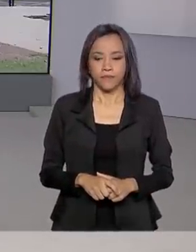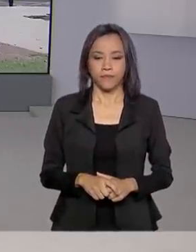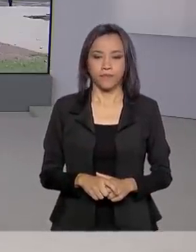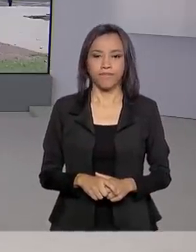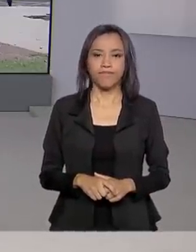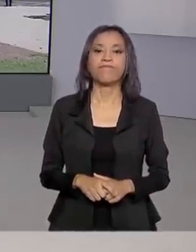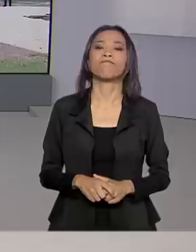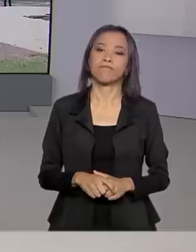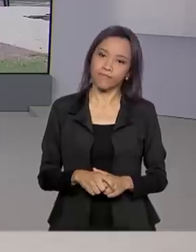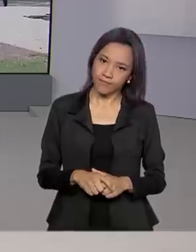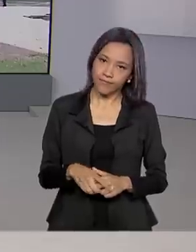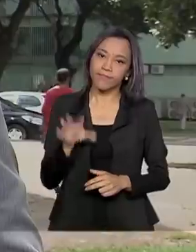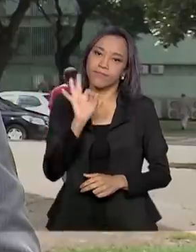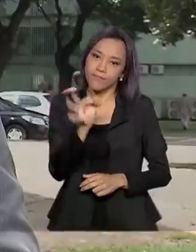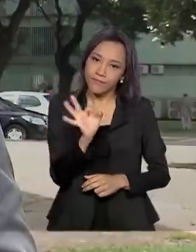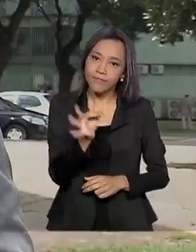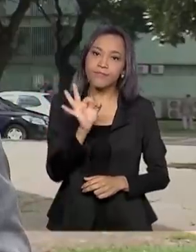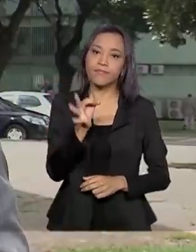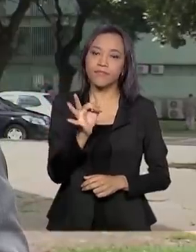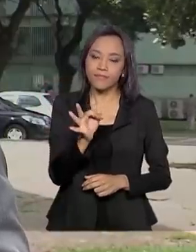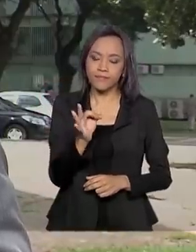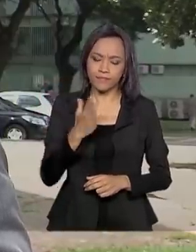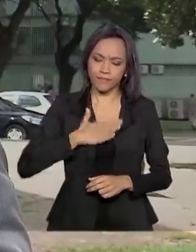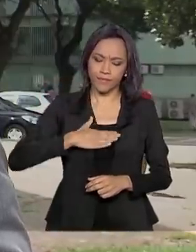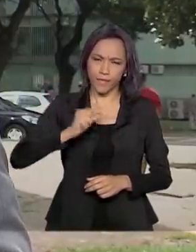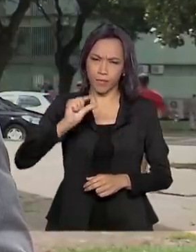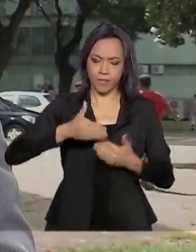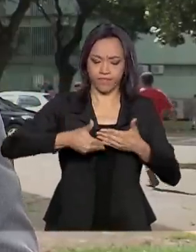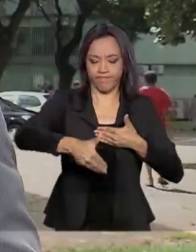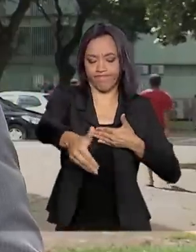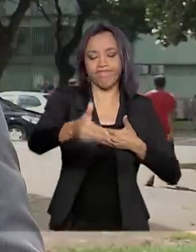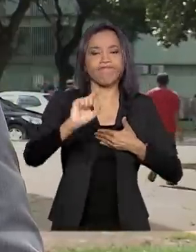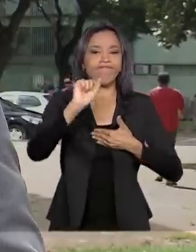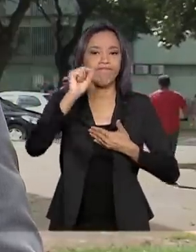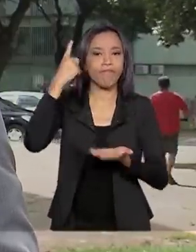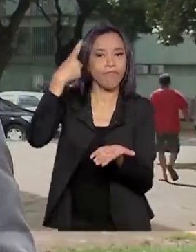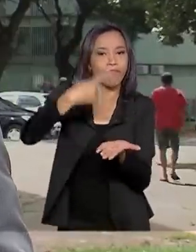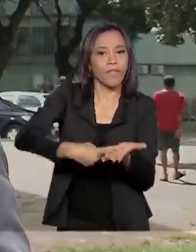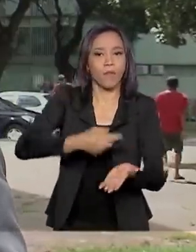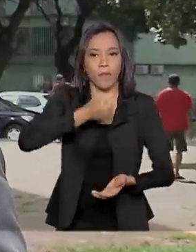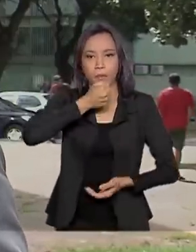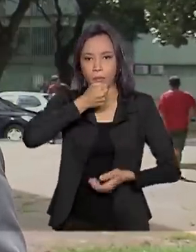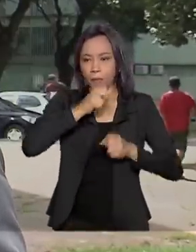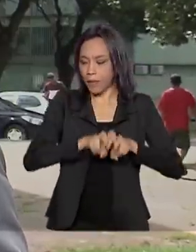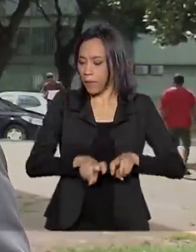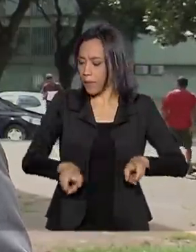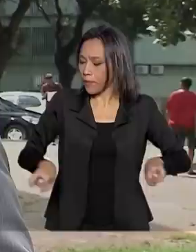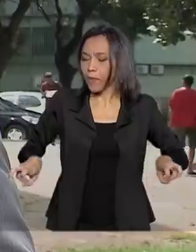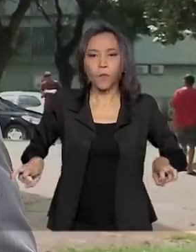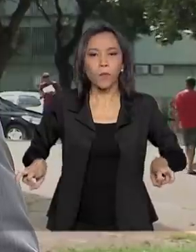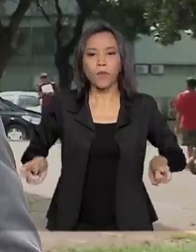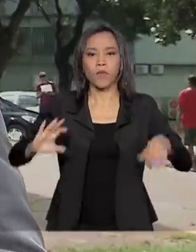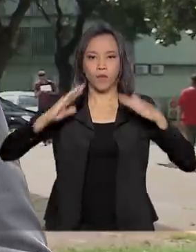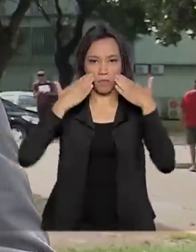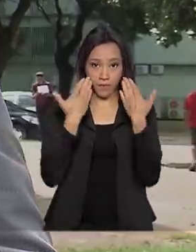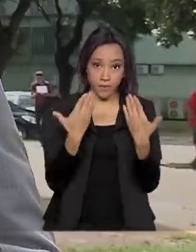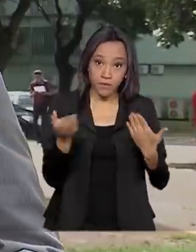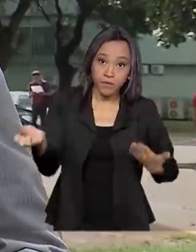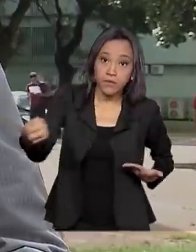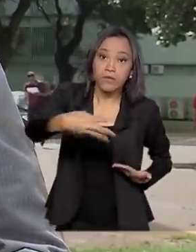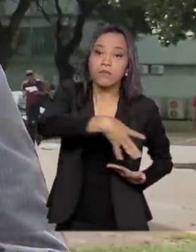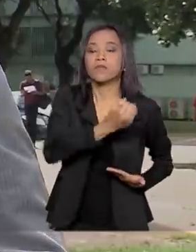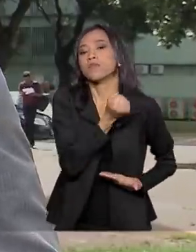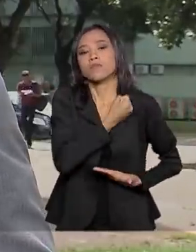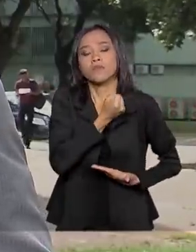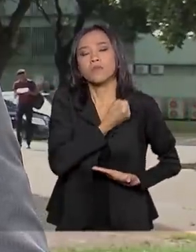Isso mesmo, Renata, está marcada para, daqui a pouco, uma coletiva aqui no Ministério da Economia para a apresentação de novos números